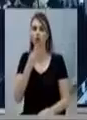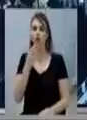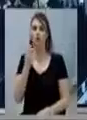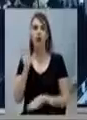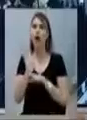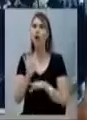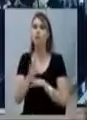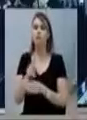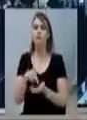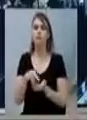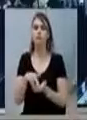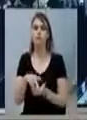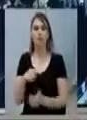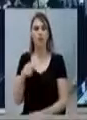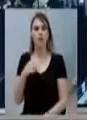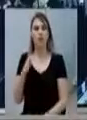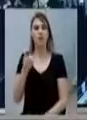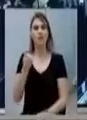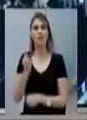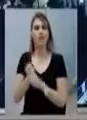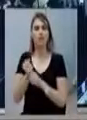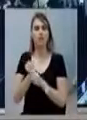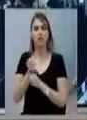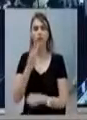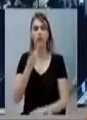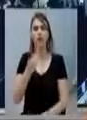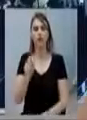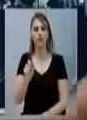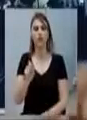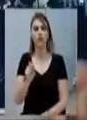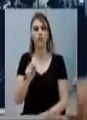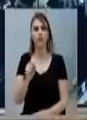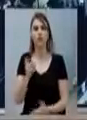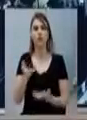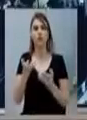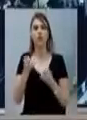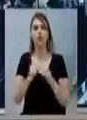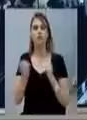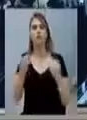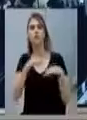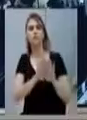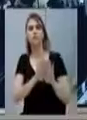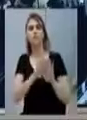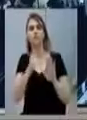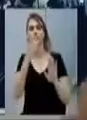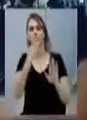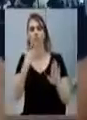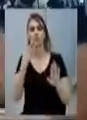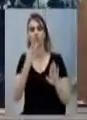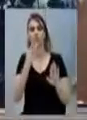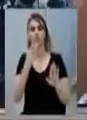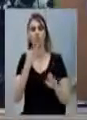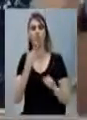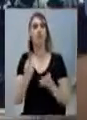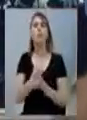solução. E eu, há seis anos, já comentava que estavam querendo fazer o fechamento do 24 horas. E aí, eu